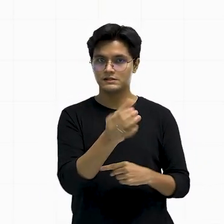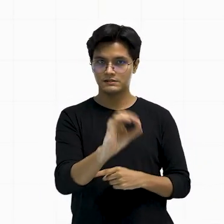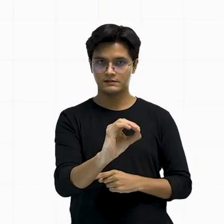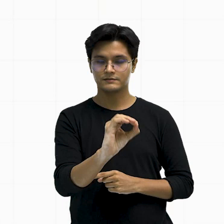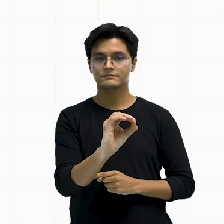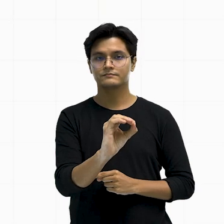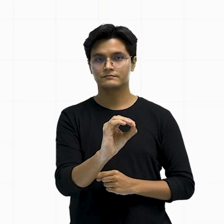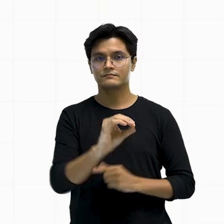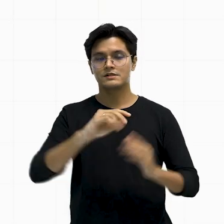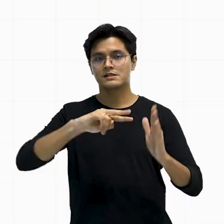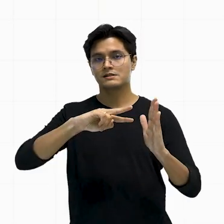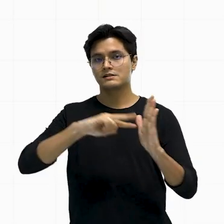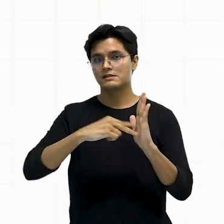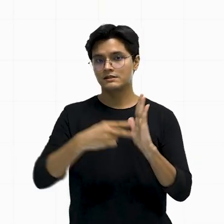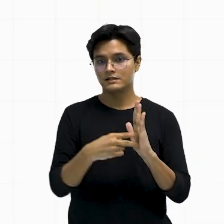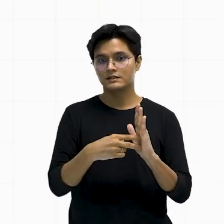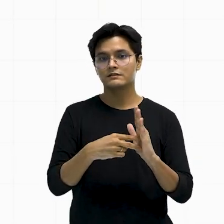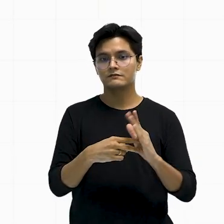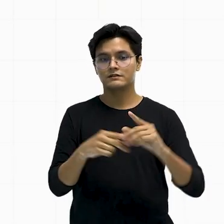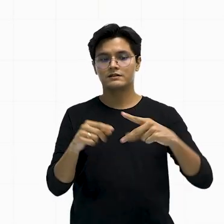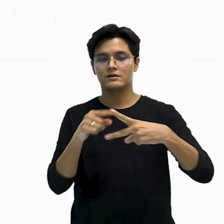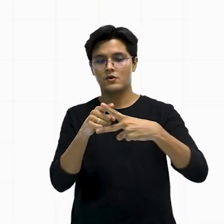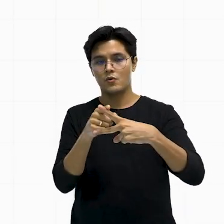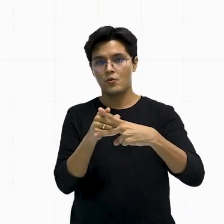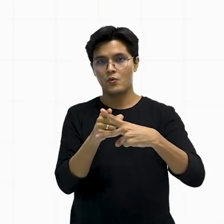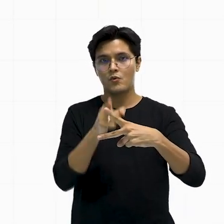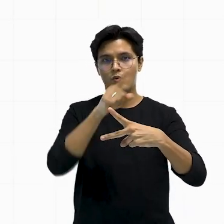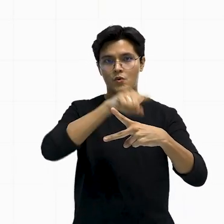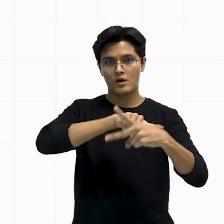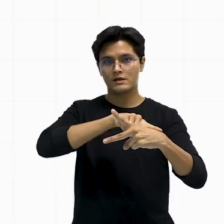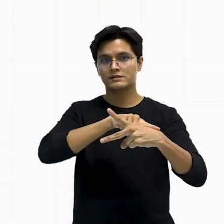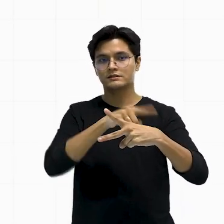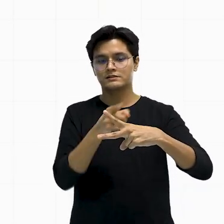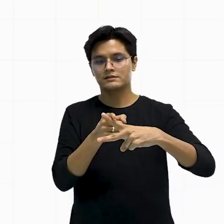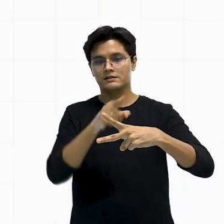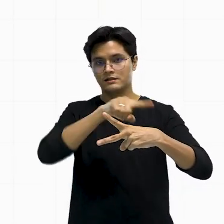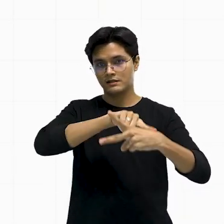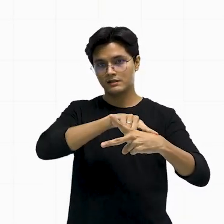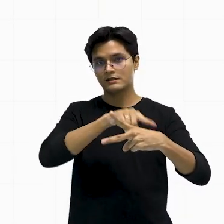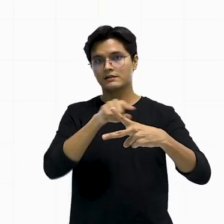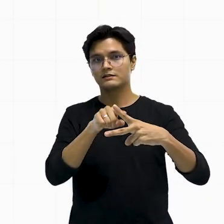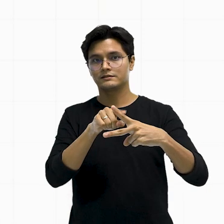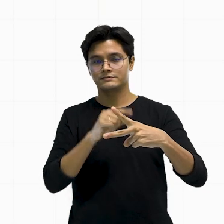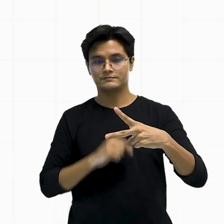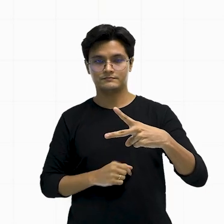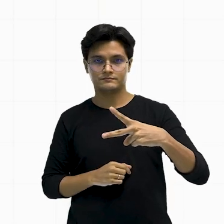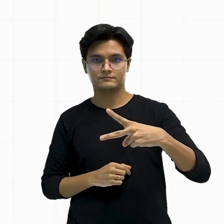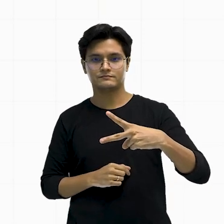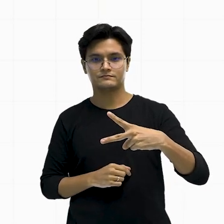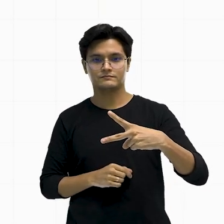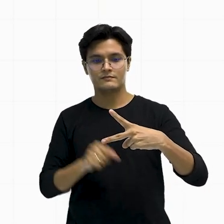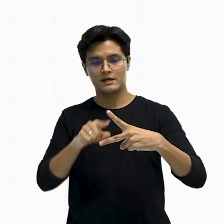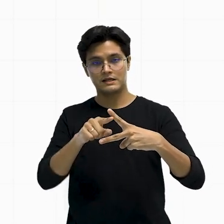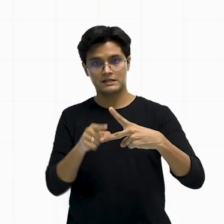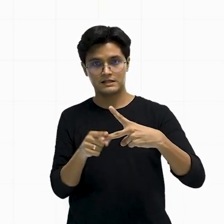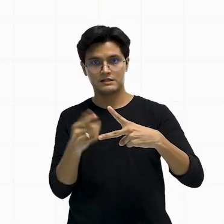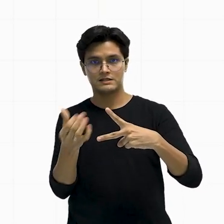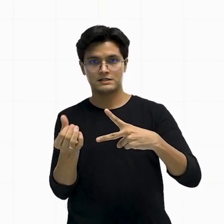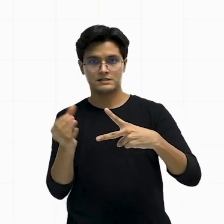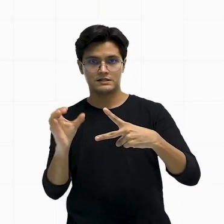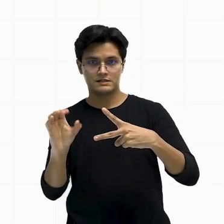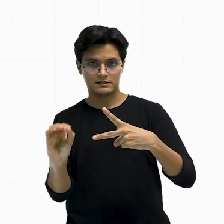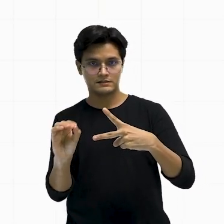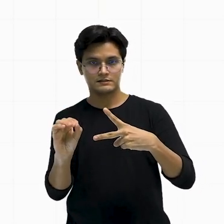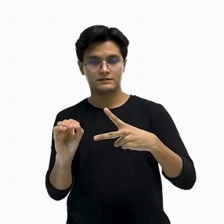né? Significa que o restante dos 180 graus, já que nessa